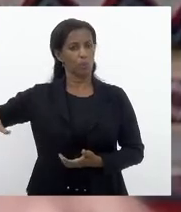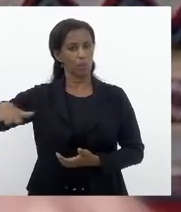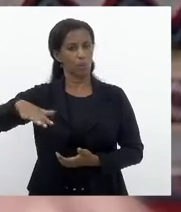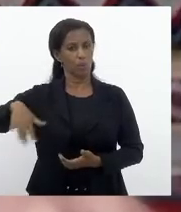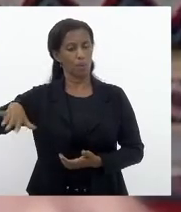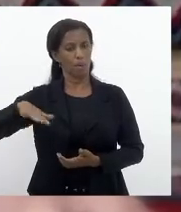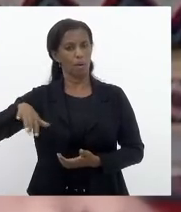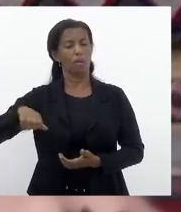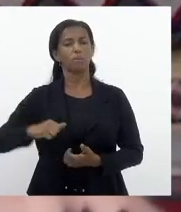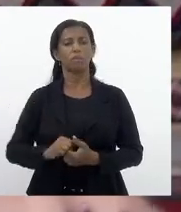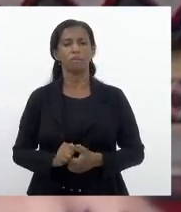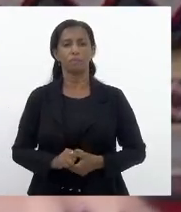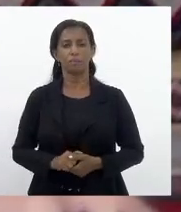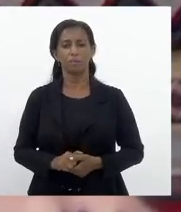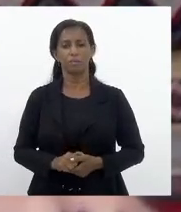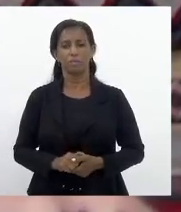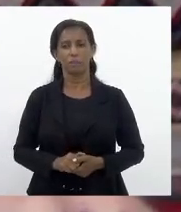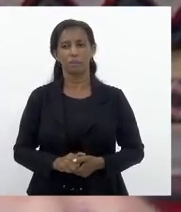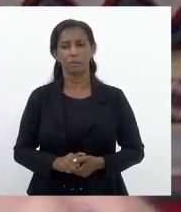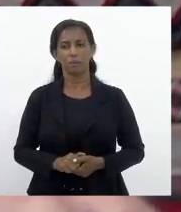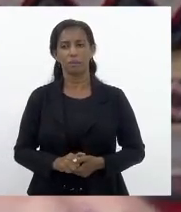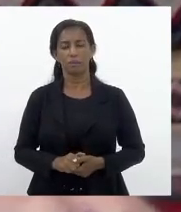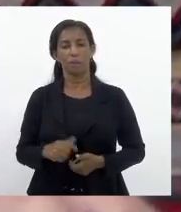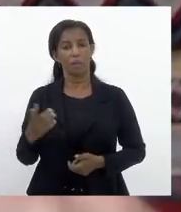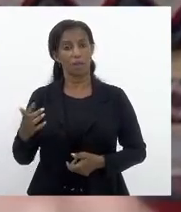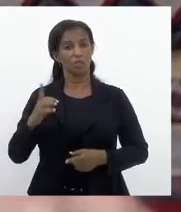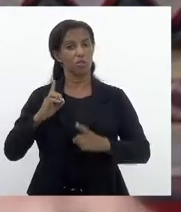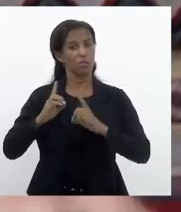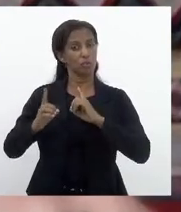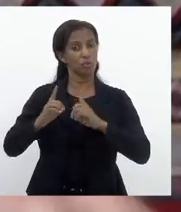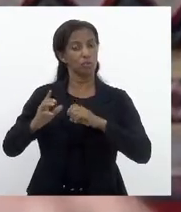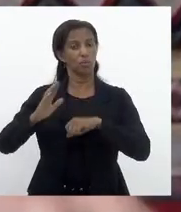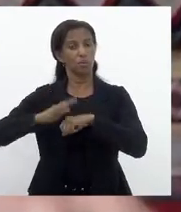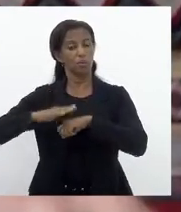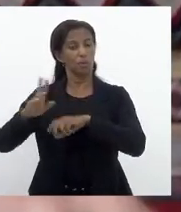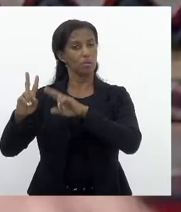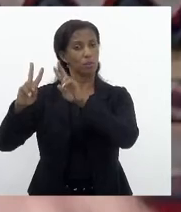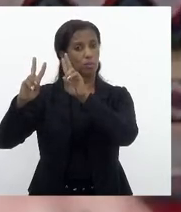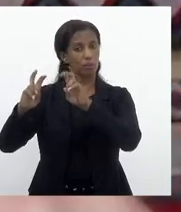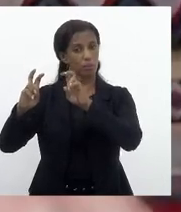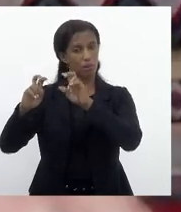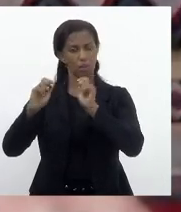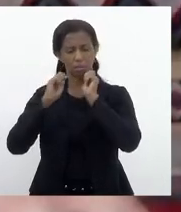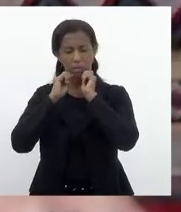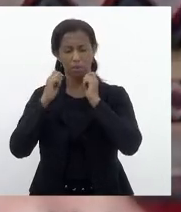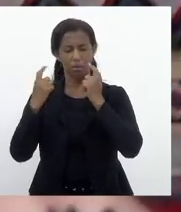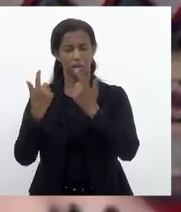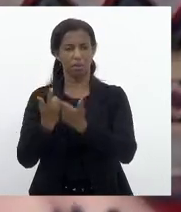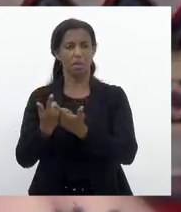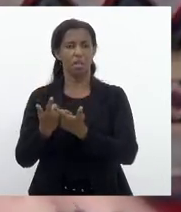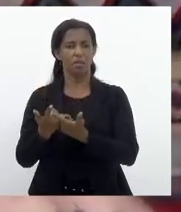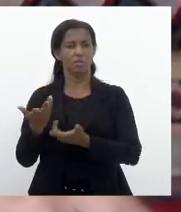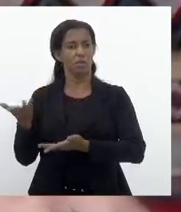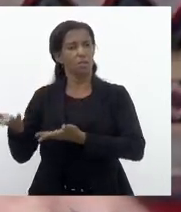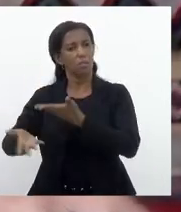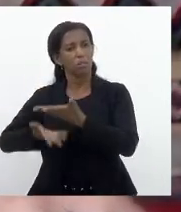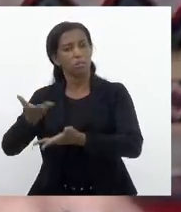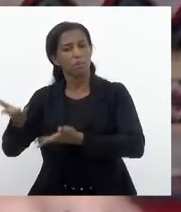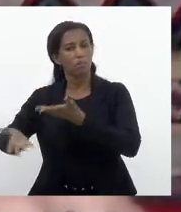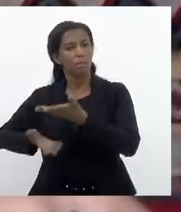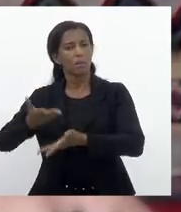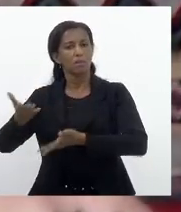é fundamental que a gente discuta mais sobre esse tema nessa casa e promova mais ações no